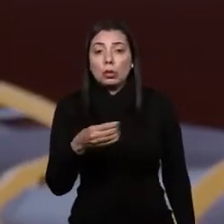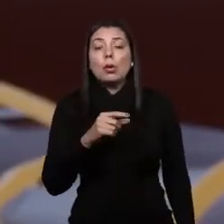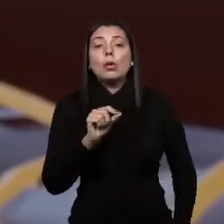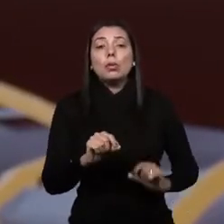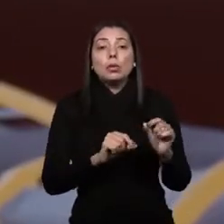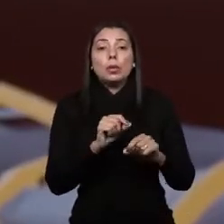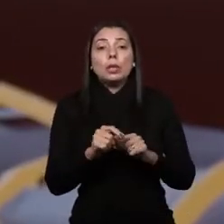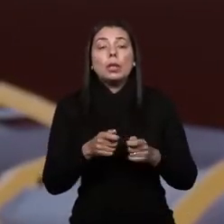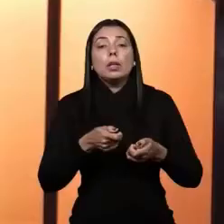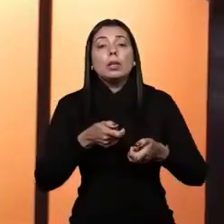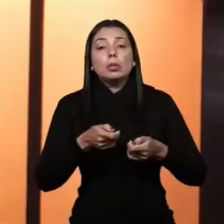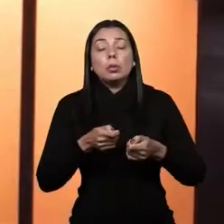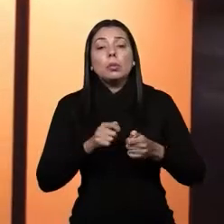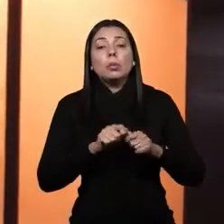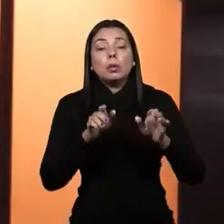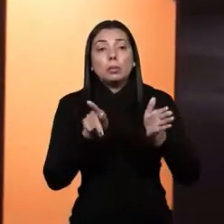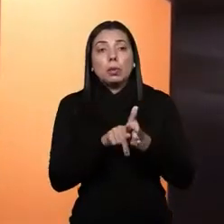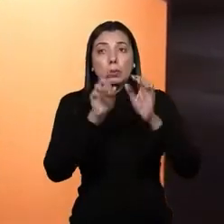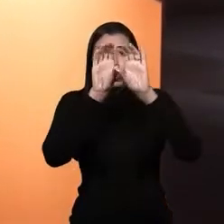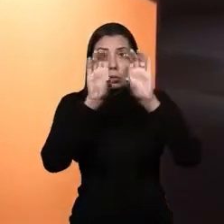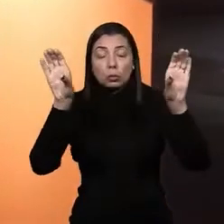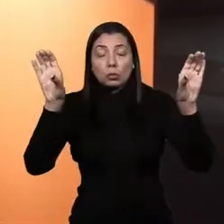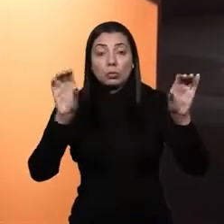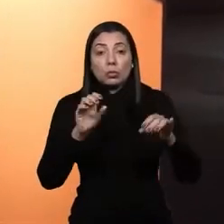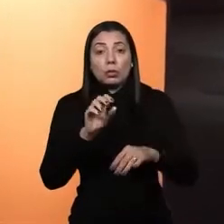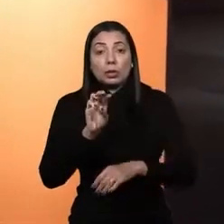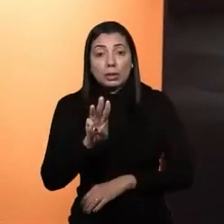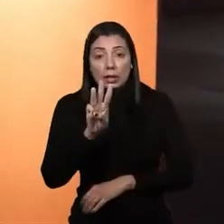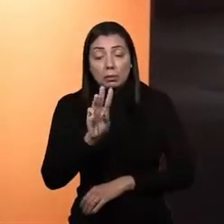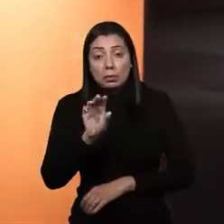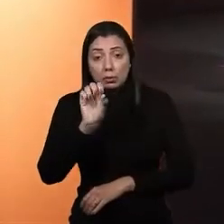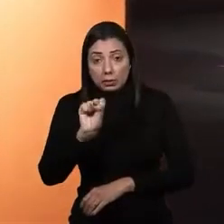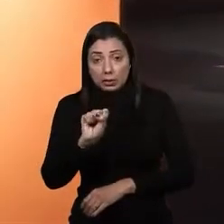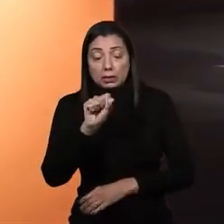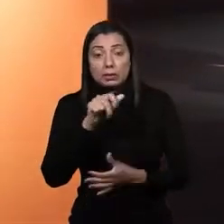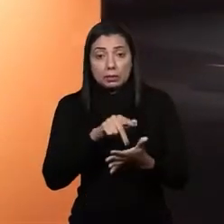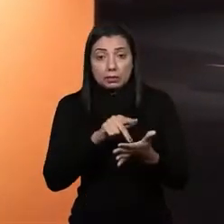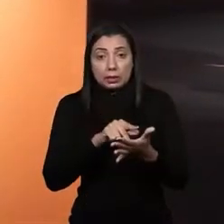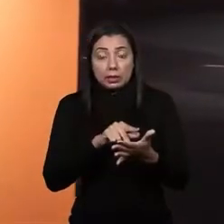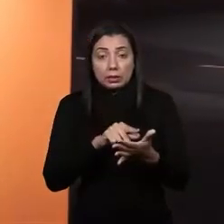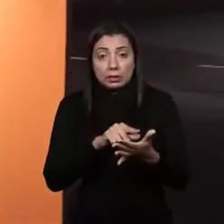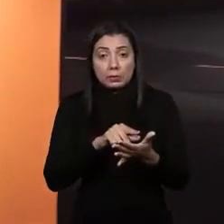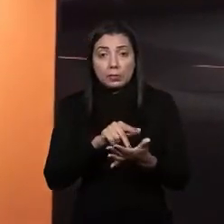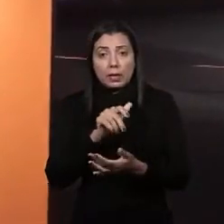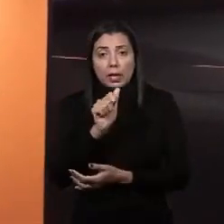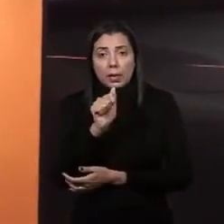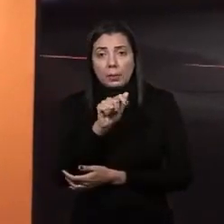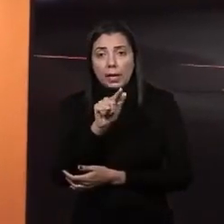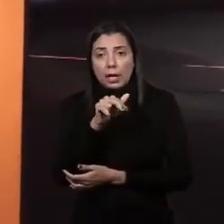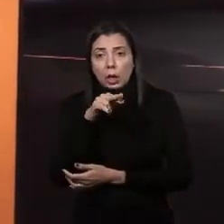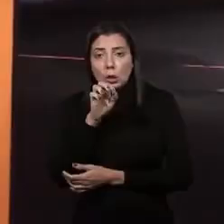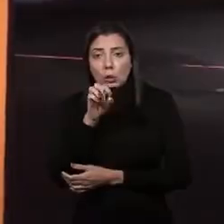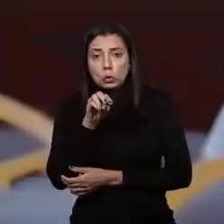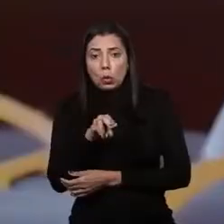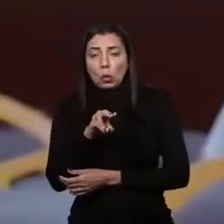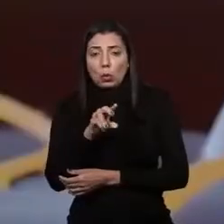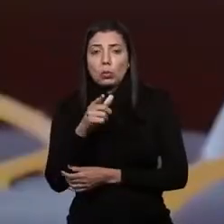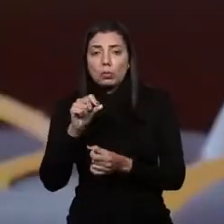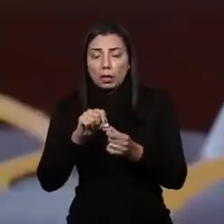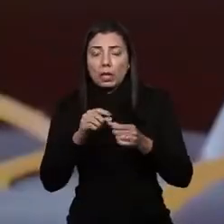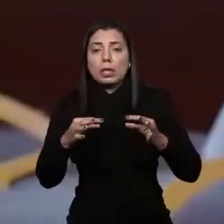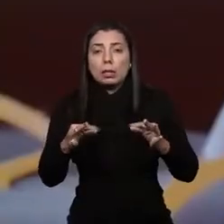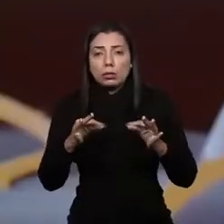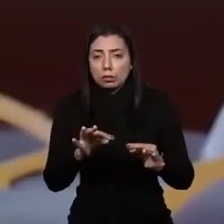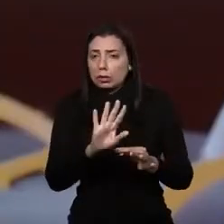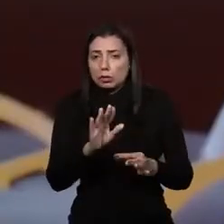da computação em nuvem. A AWS, que é, na verdade, a Amazon Web Service, que é um grande provedor de tecnologia,